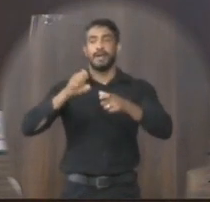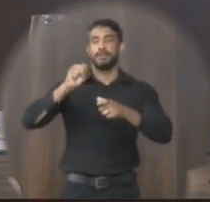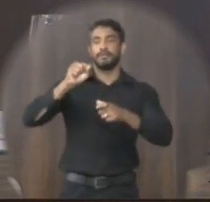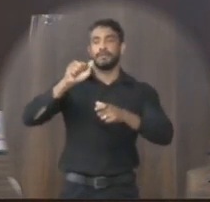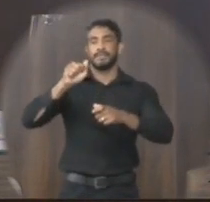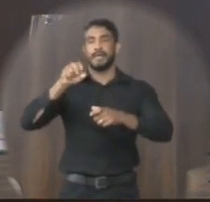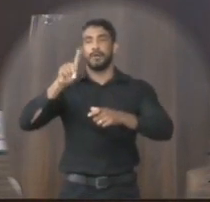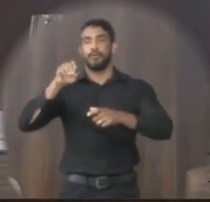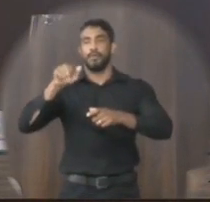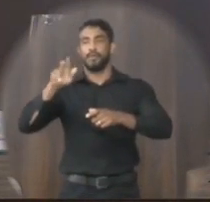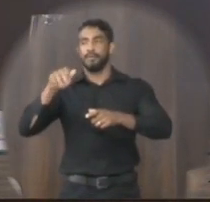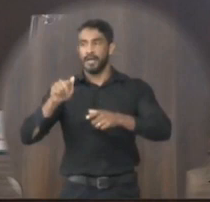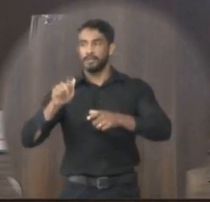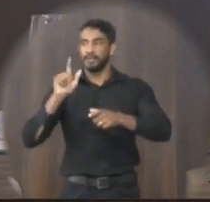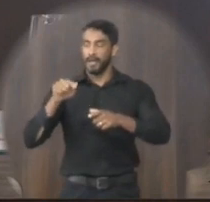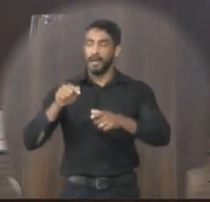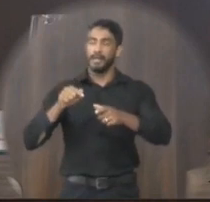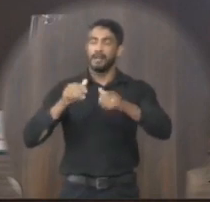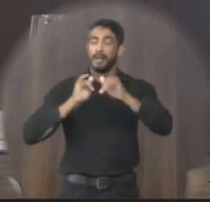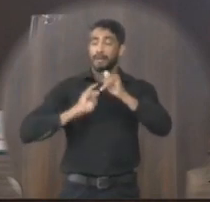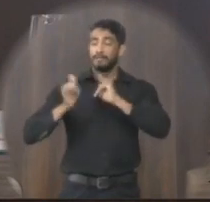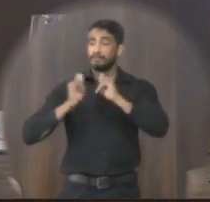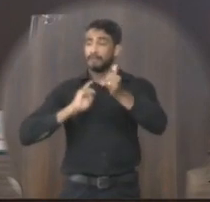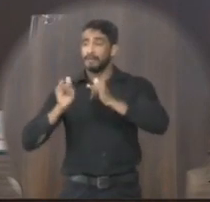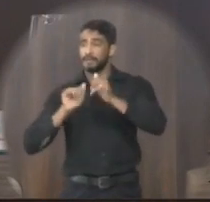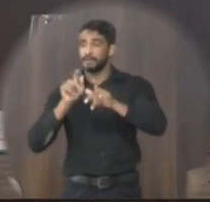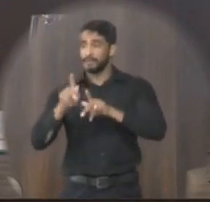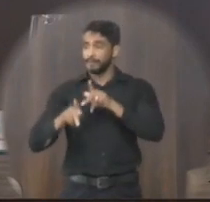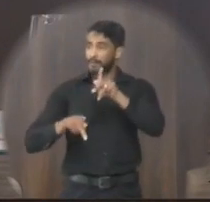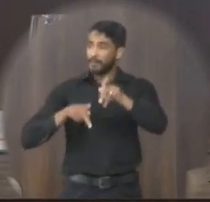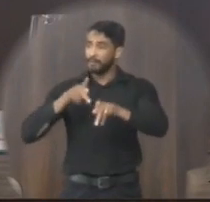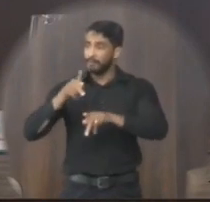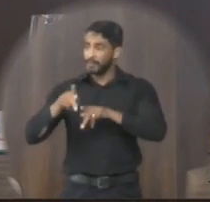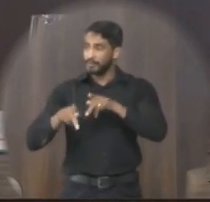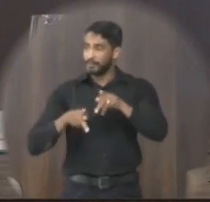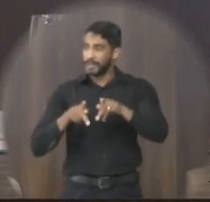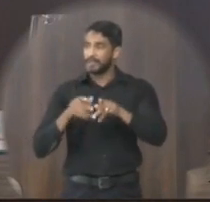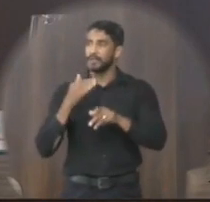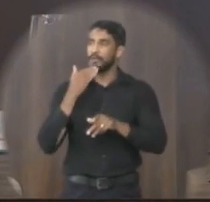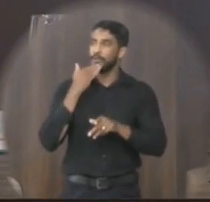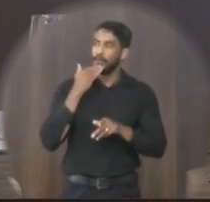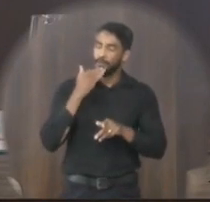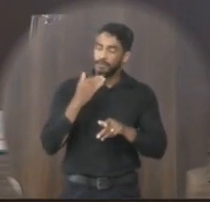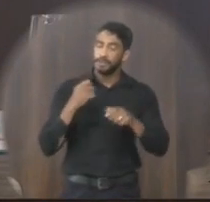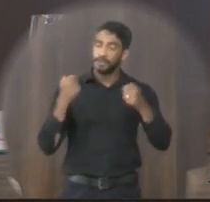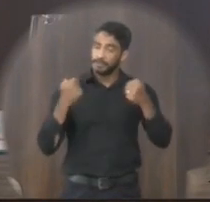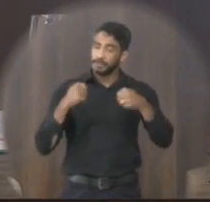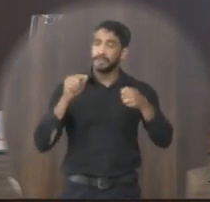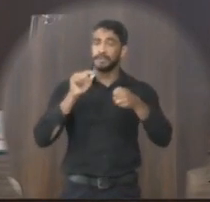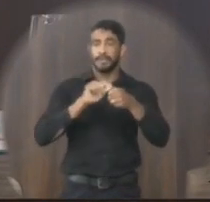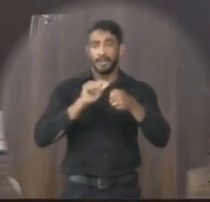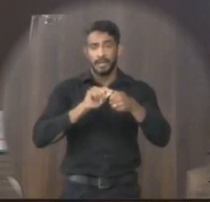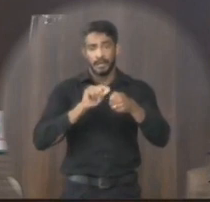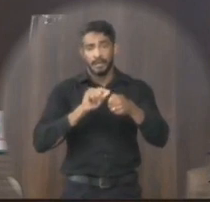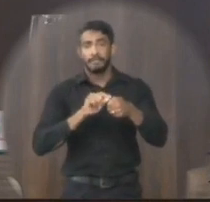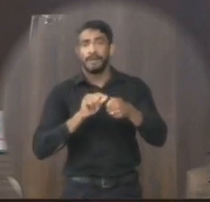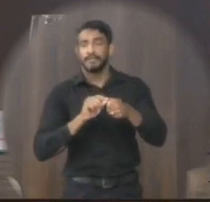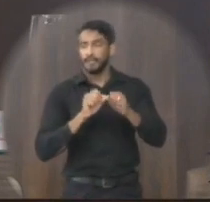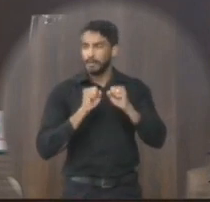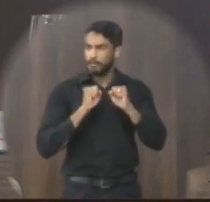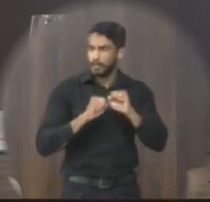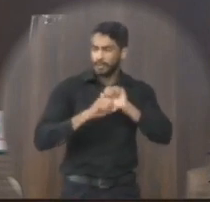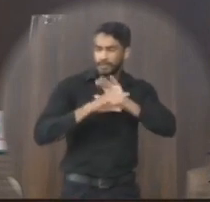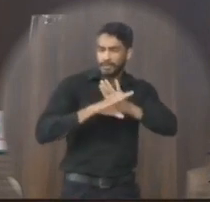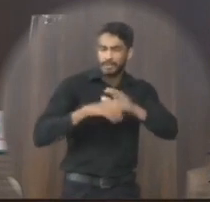sentido de atender a diversas reivindicações da população sendo assim solicitamos as providências que se fizeram necessárias para que possamos